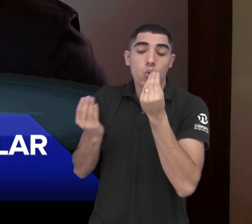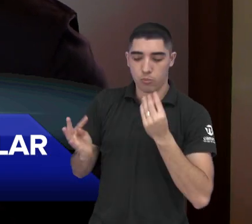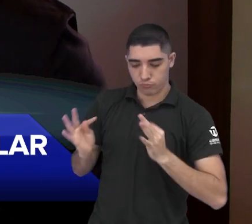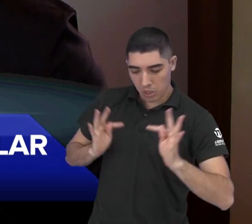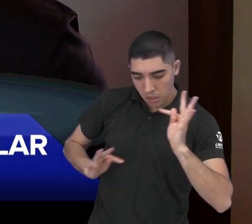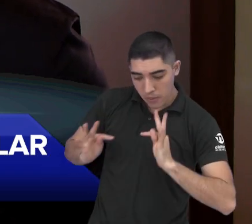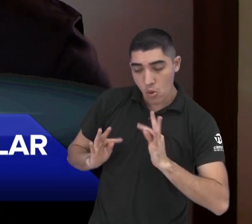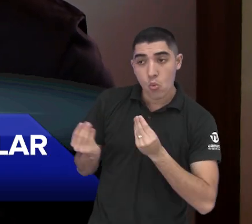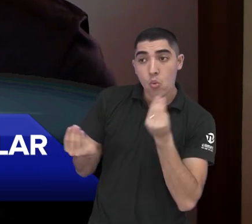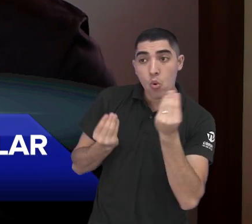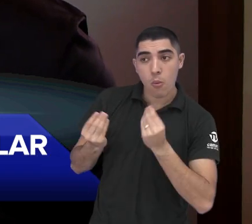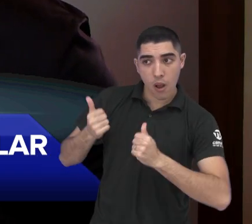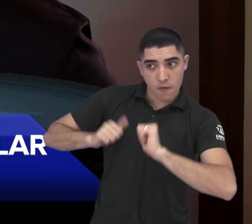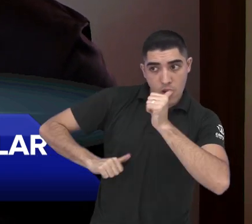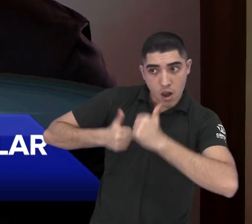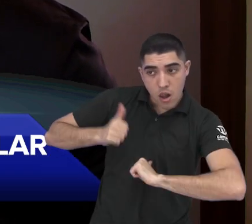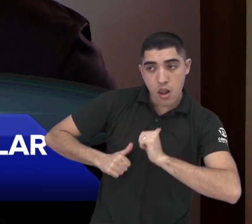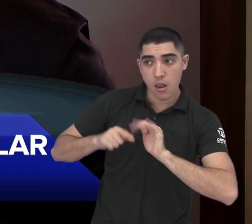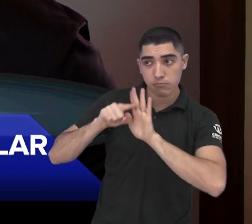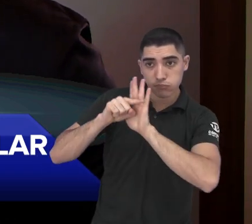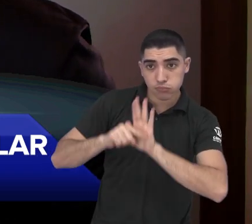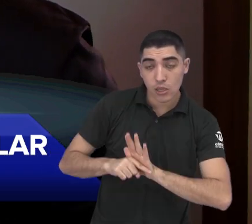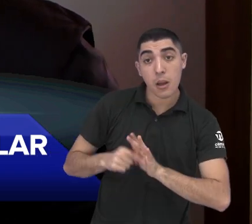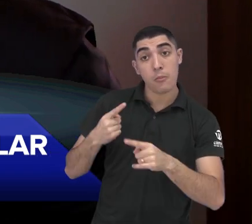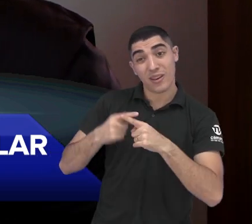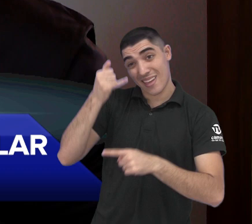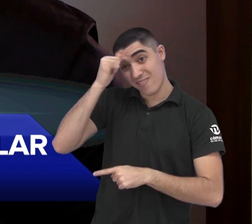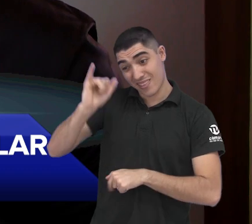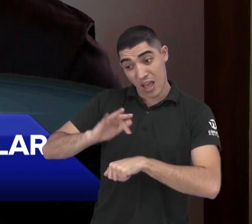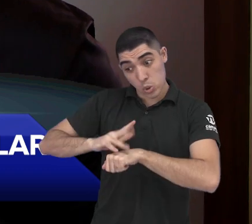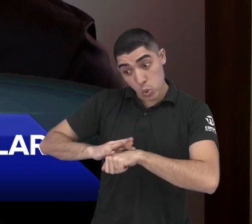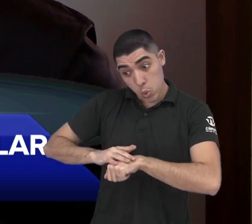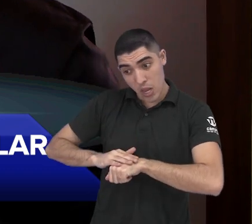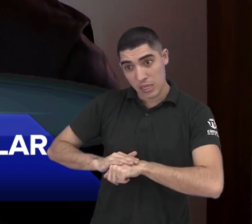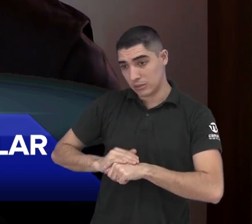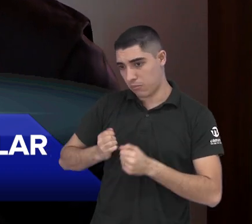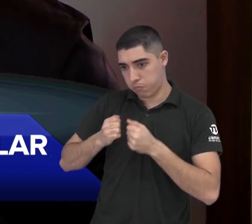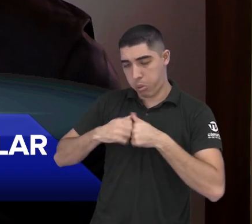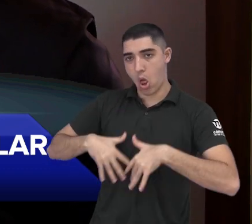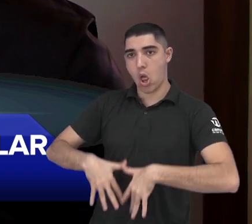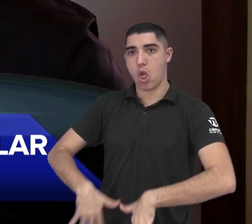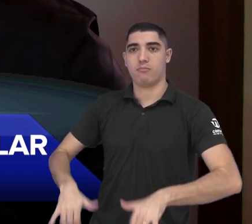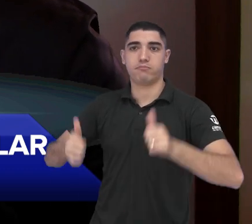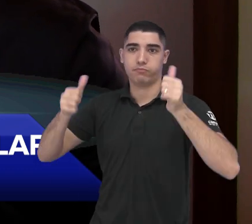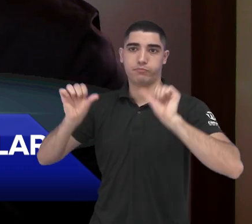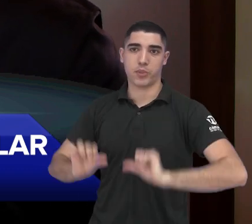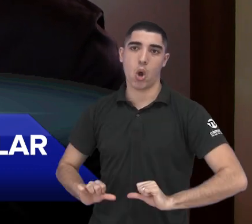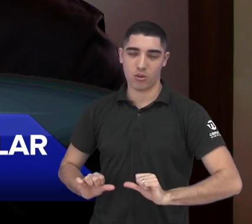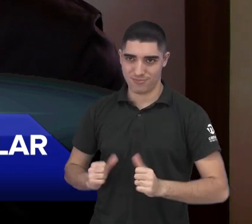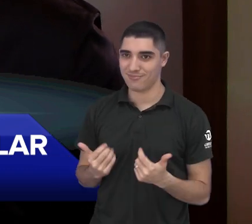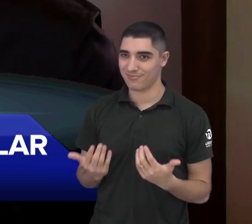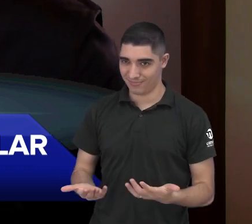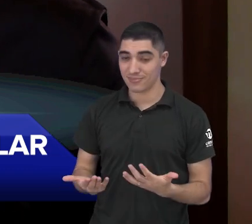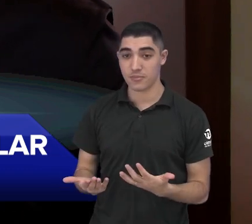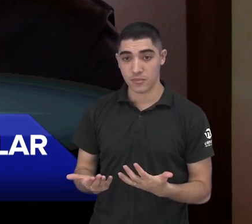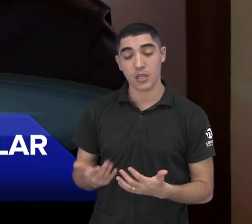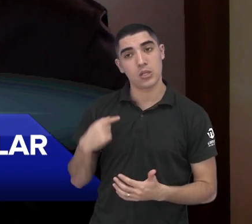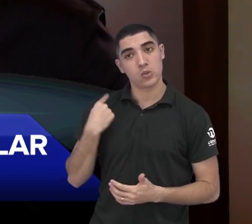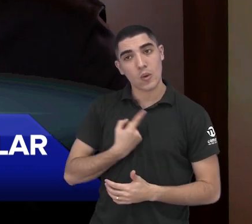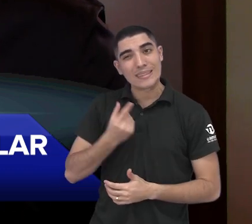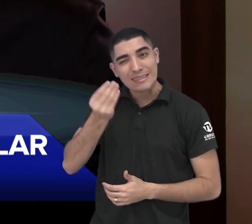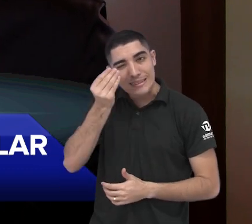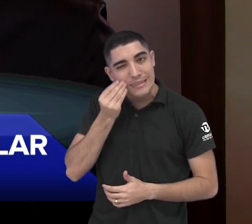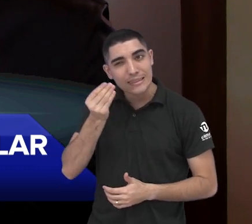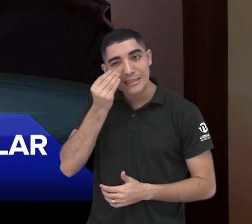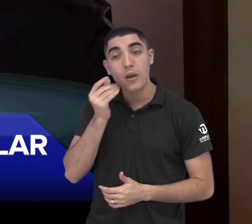e poder traçar um caminho para eles e a gente não deixar as doenças evoluírem de forma desfavorável. Que a gente tenta,